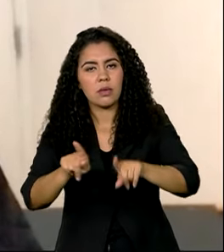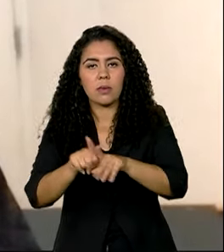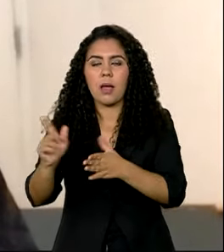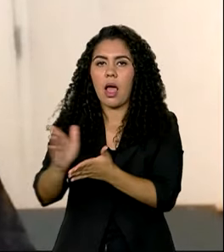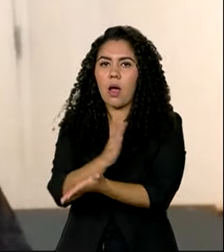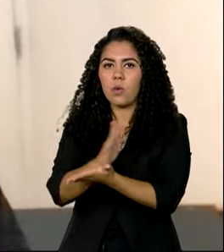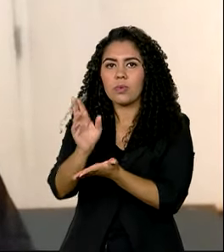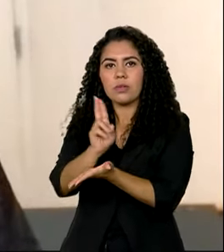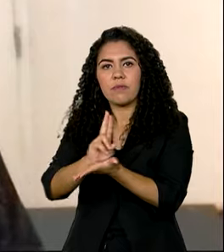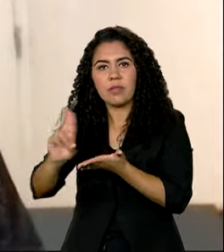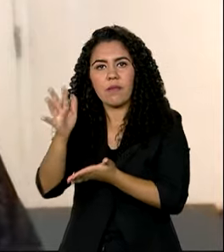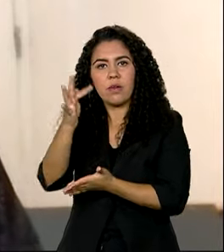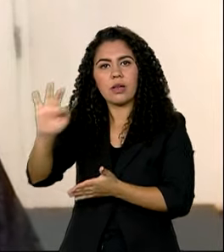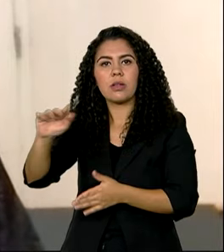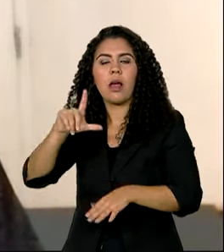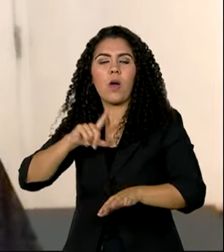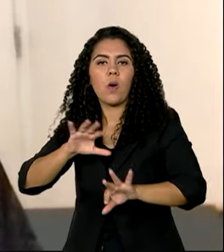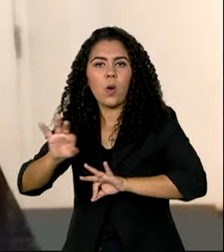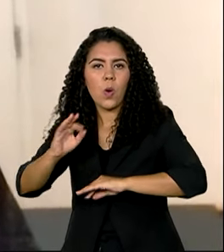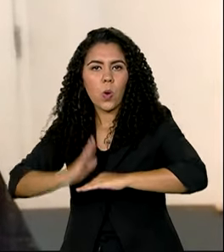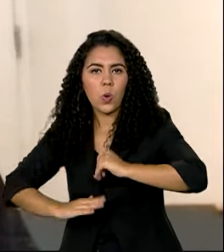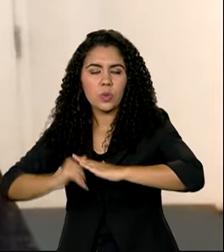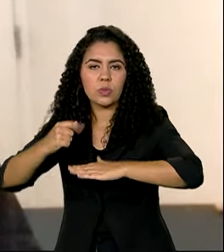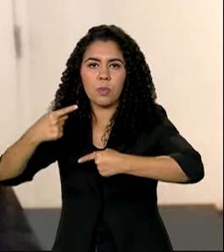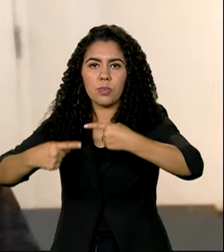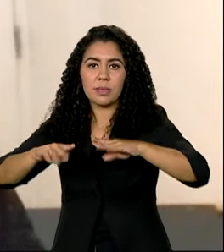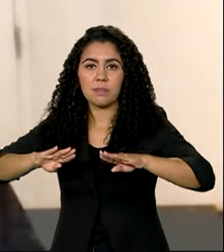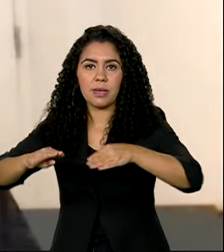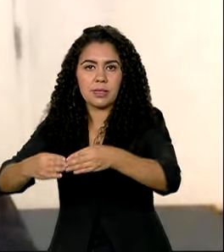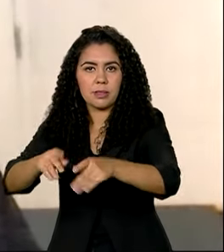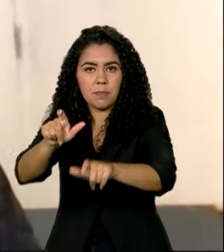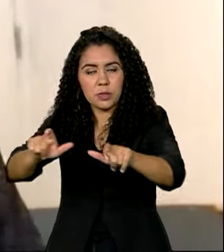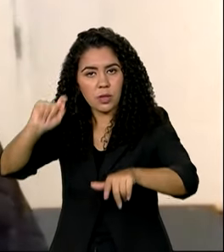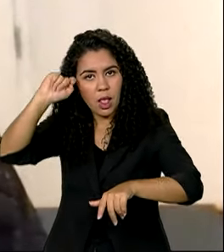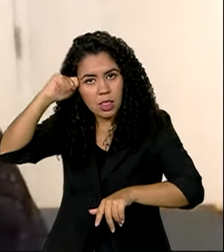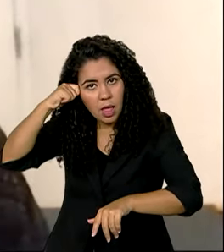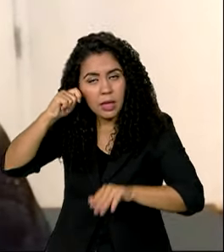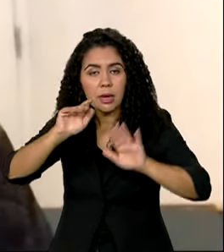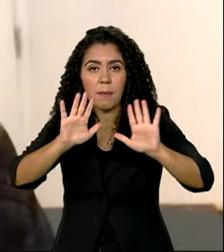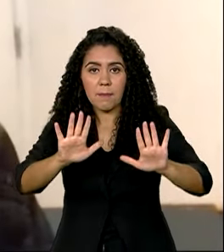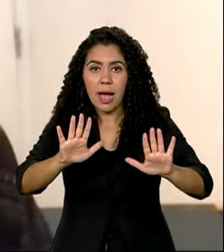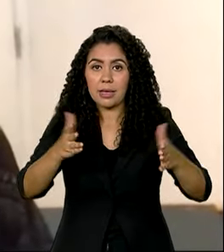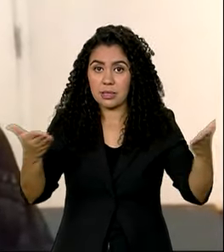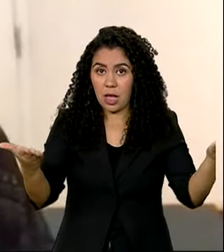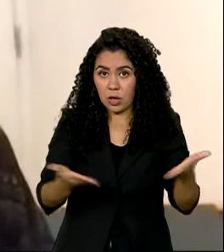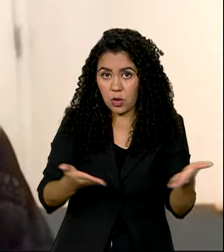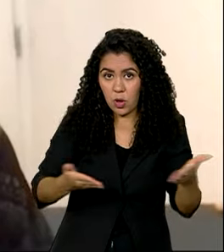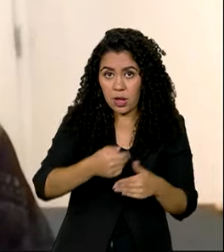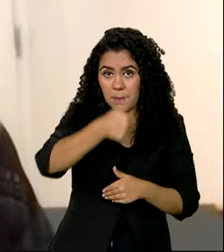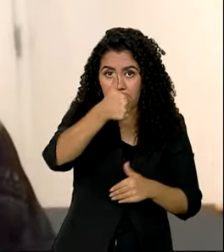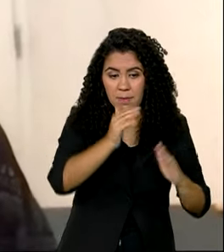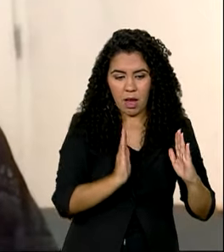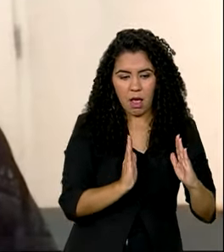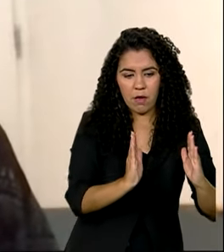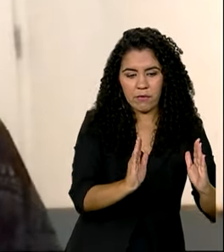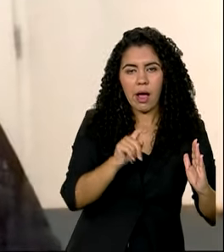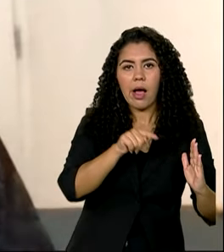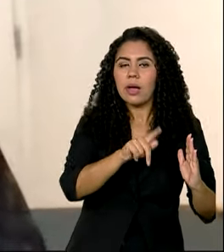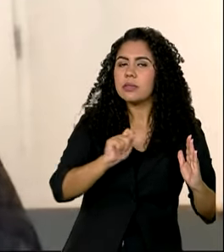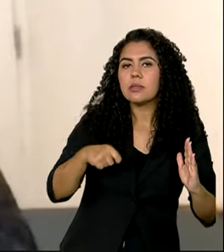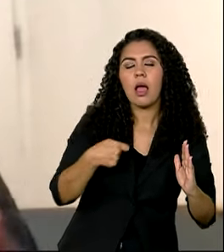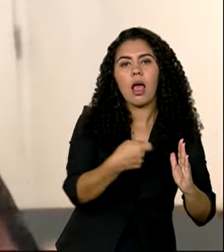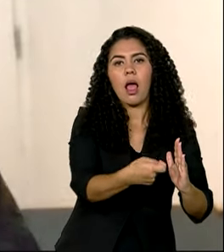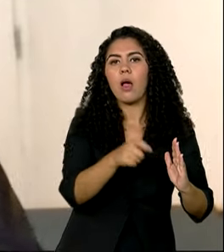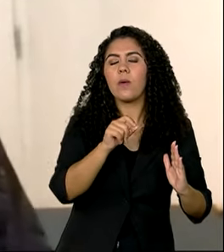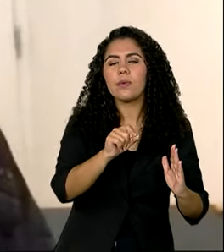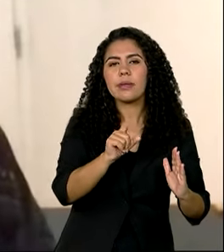federais chegaram a ter política só para pessoas negras. Então, a gente chama essa primeira fase de uma fase